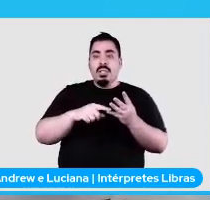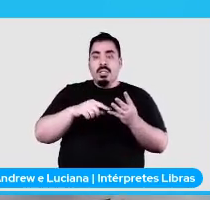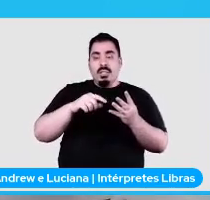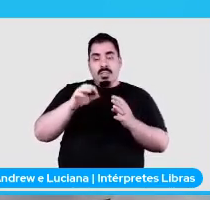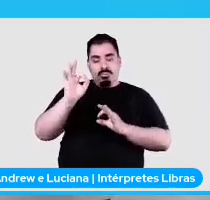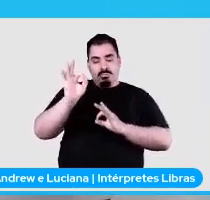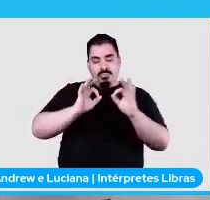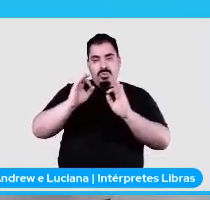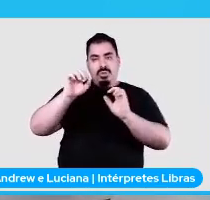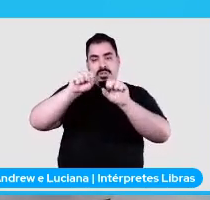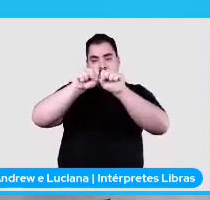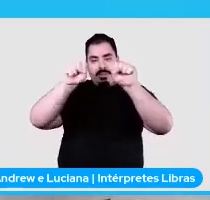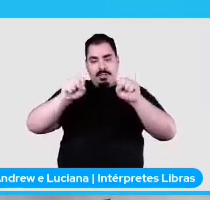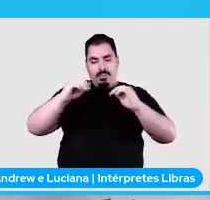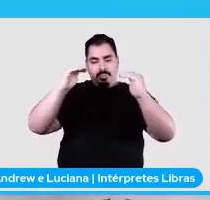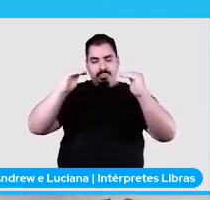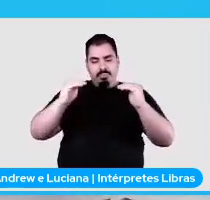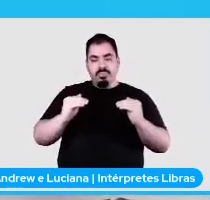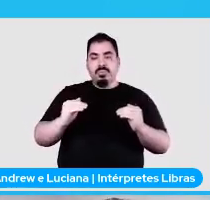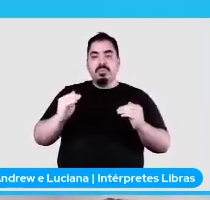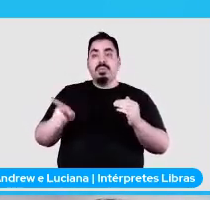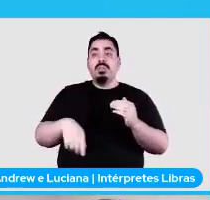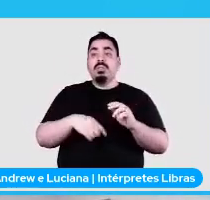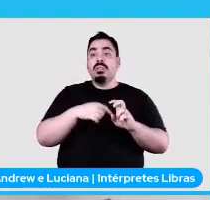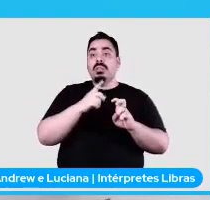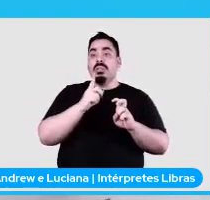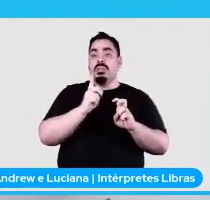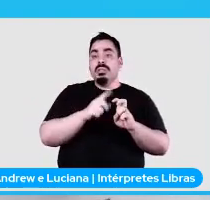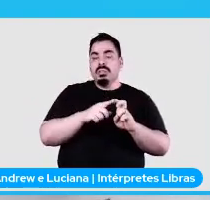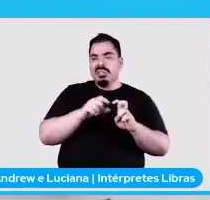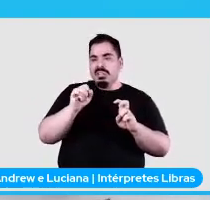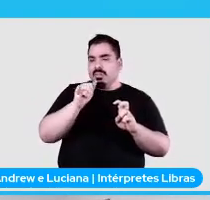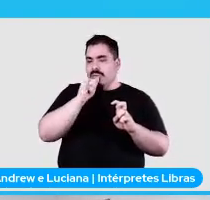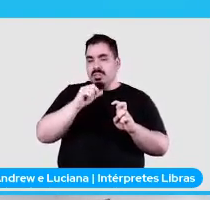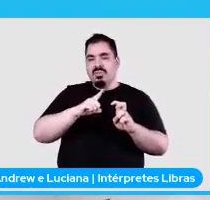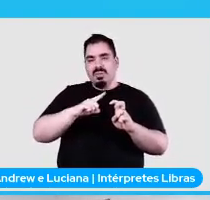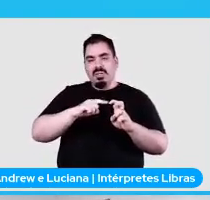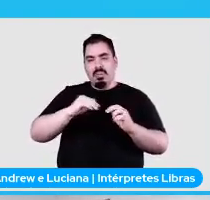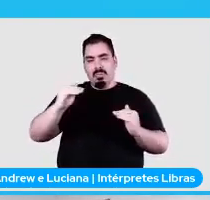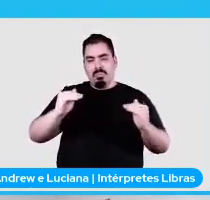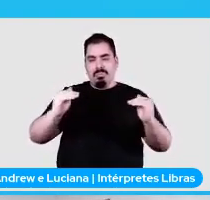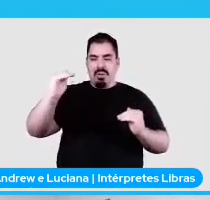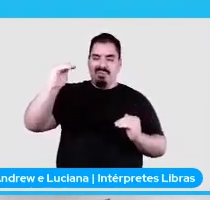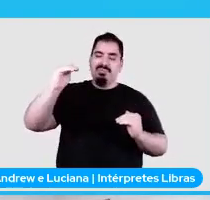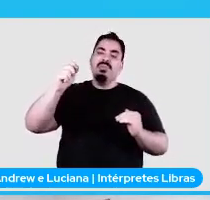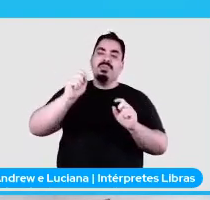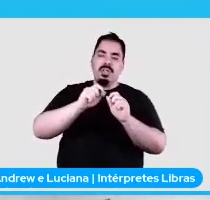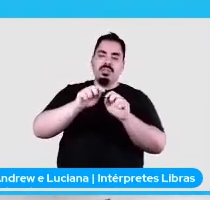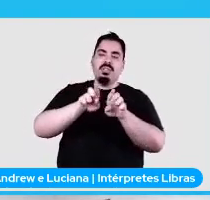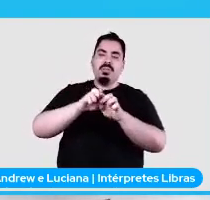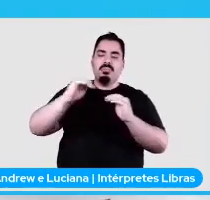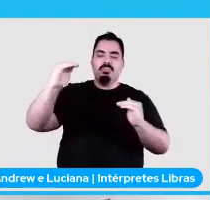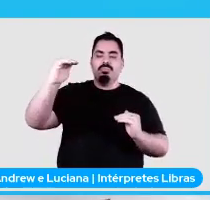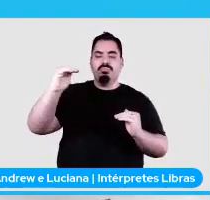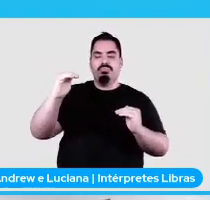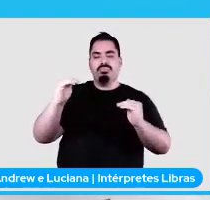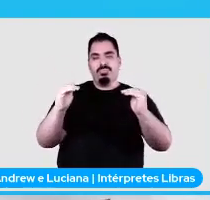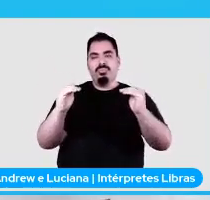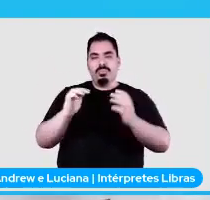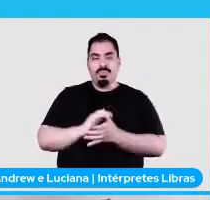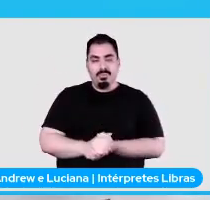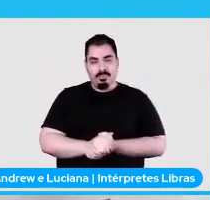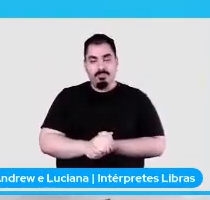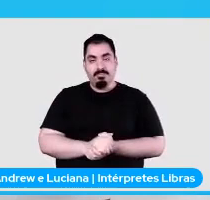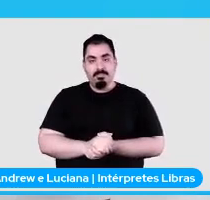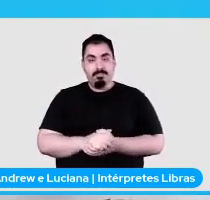se o dado tem desbalanceamento, a gente trata o desbalanceamento. Então, beleza, a gente já